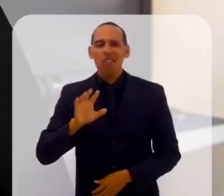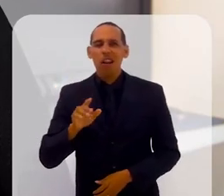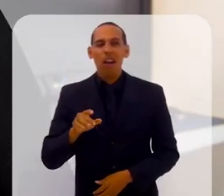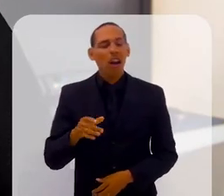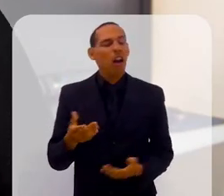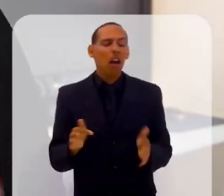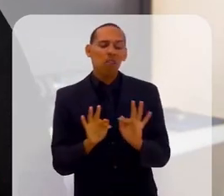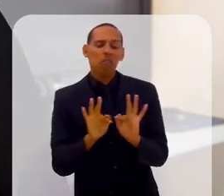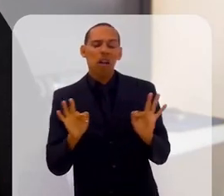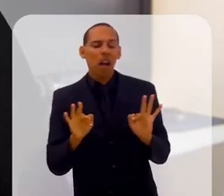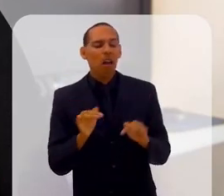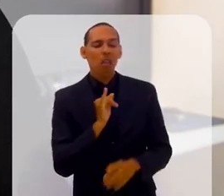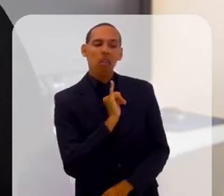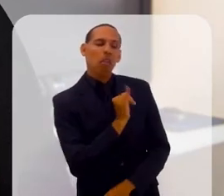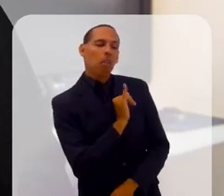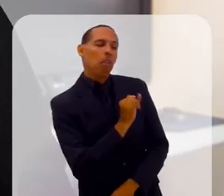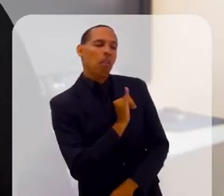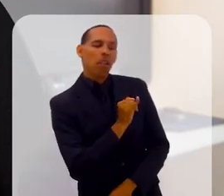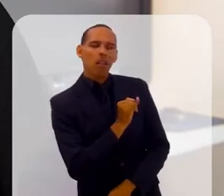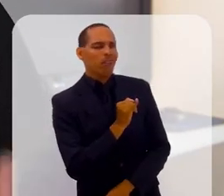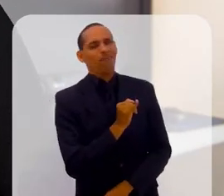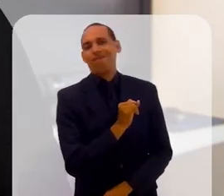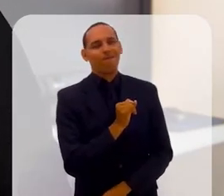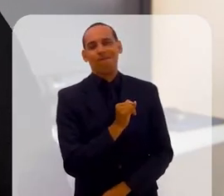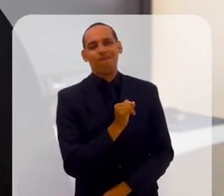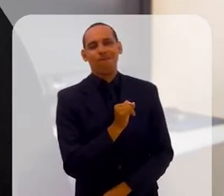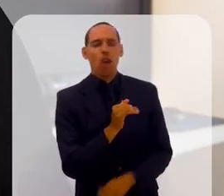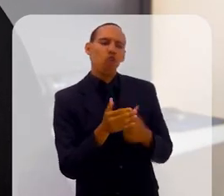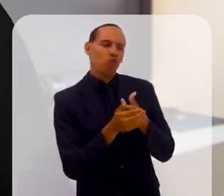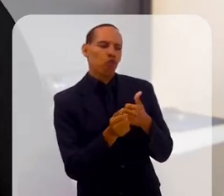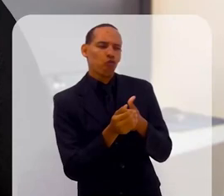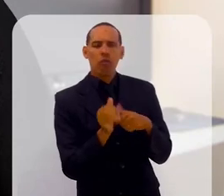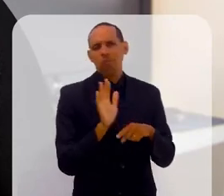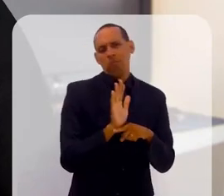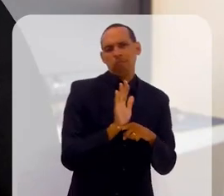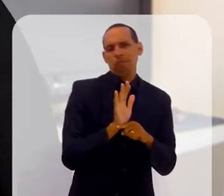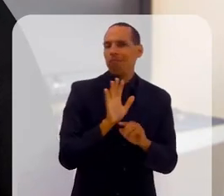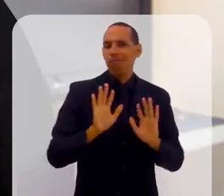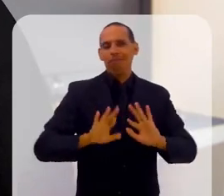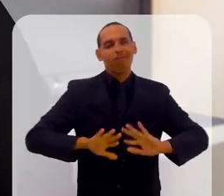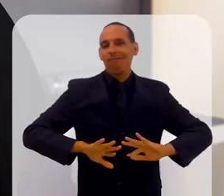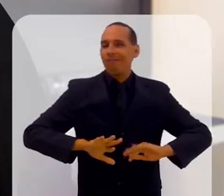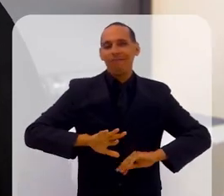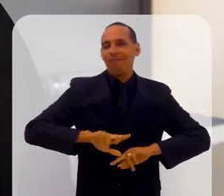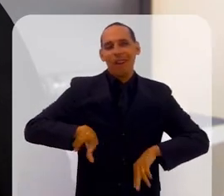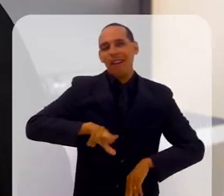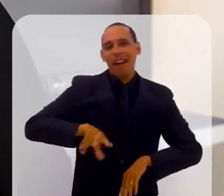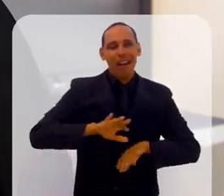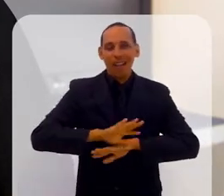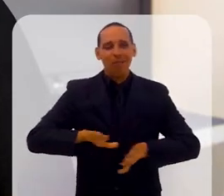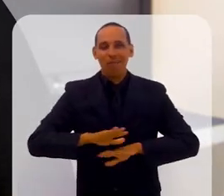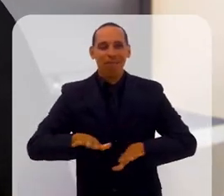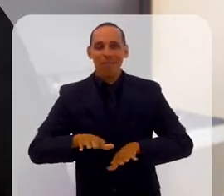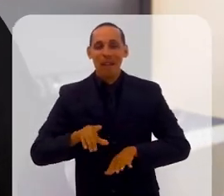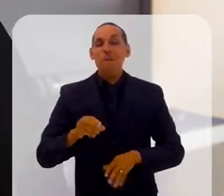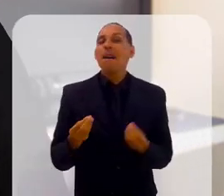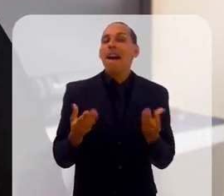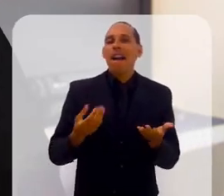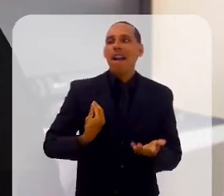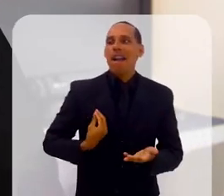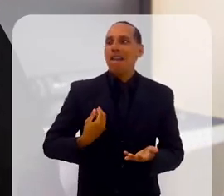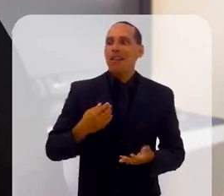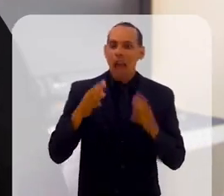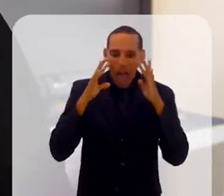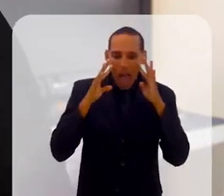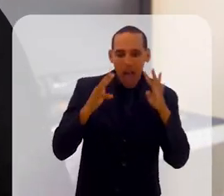e falar para você uma frase para te consolar, ou, enfim, para que você entenda a vida